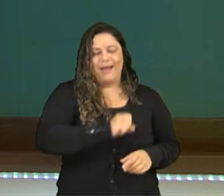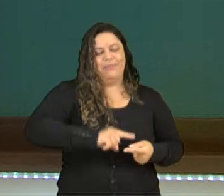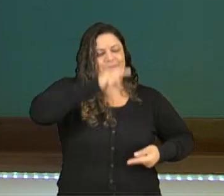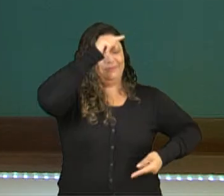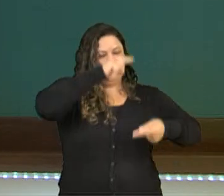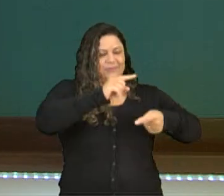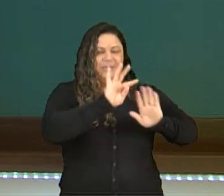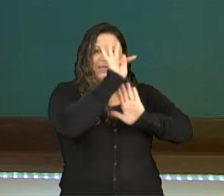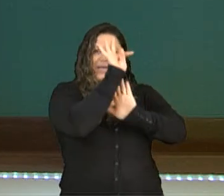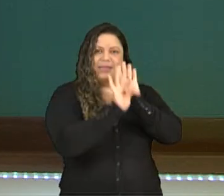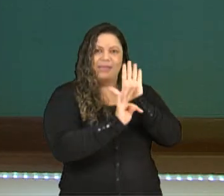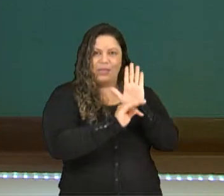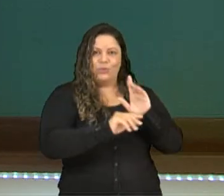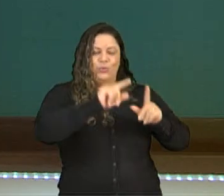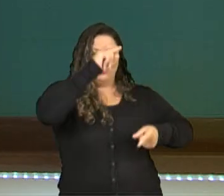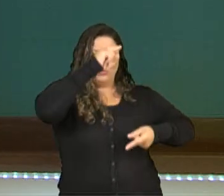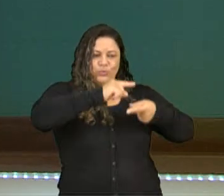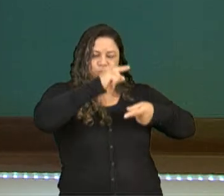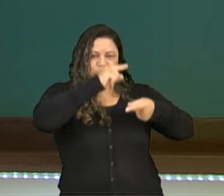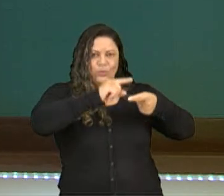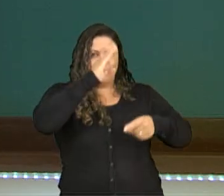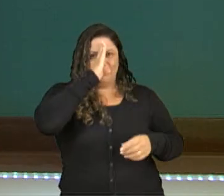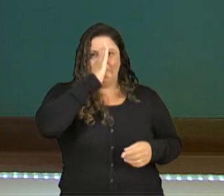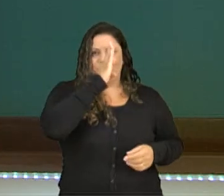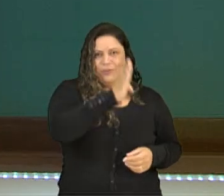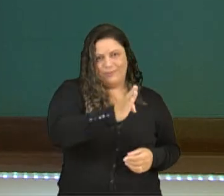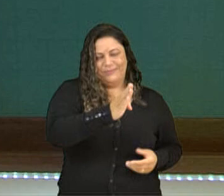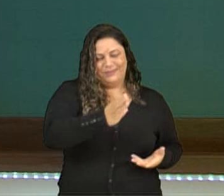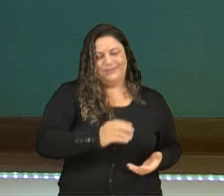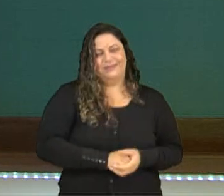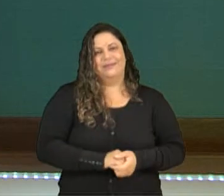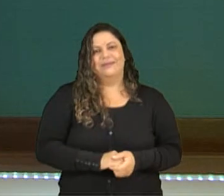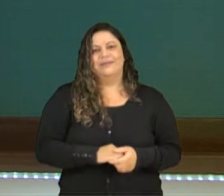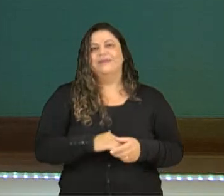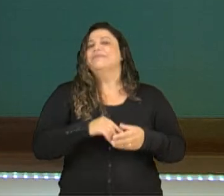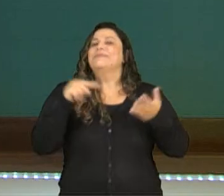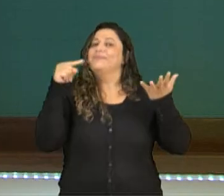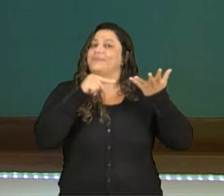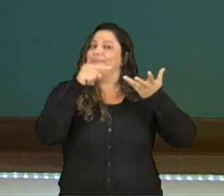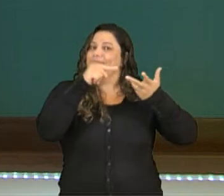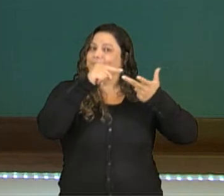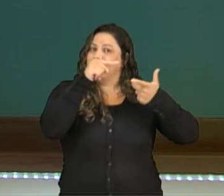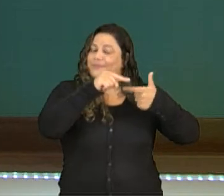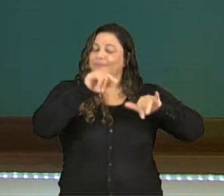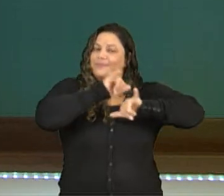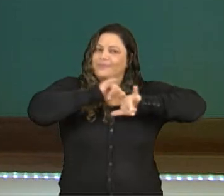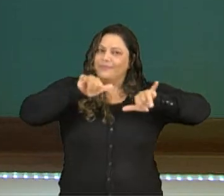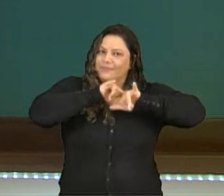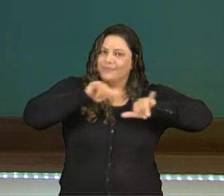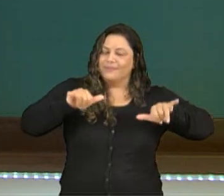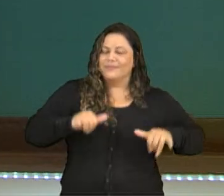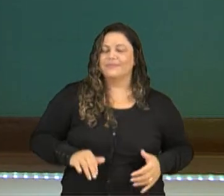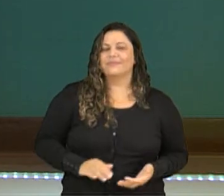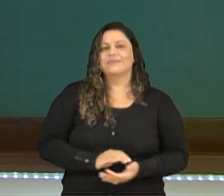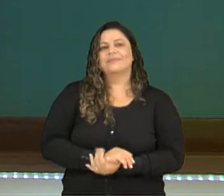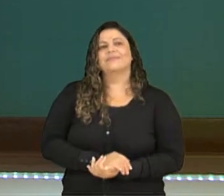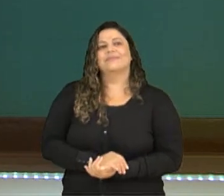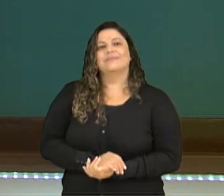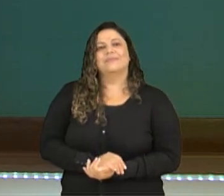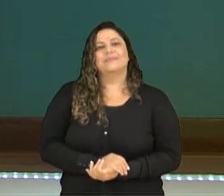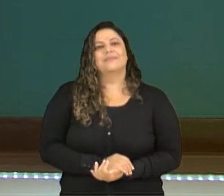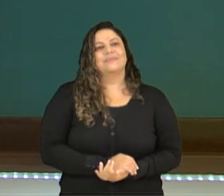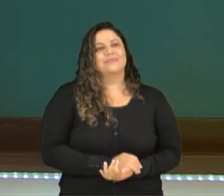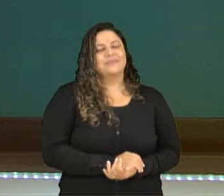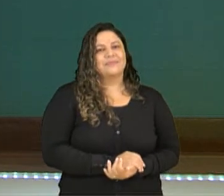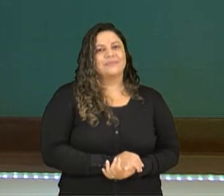curtos, né, que tem um objetivo ali, são várias informações em uma notícia. E